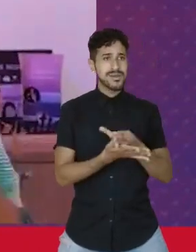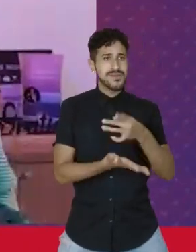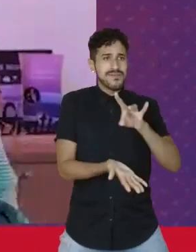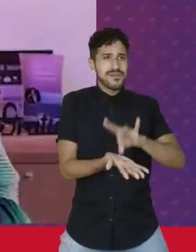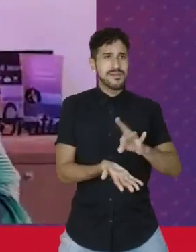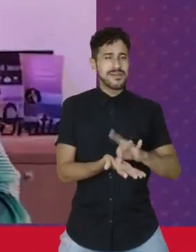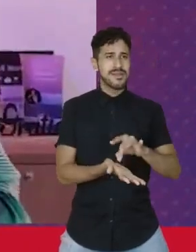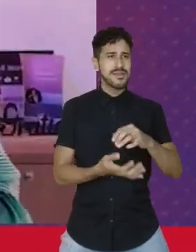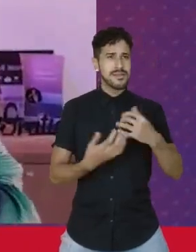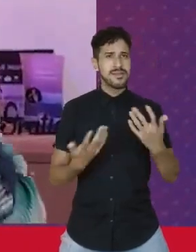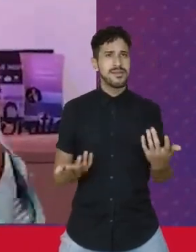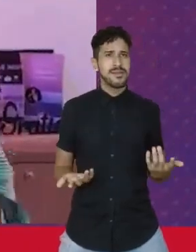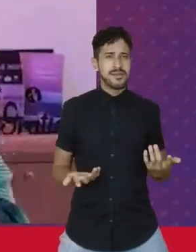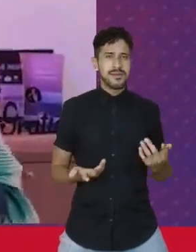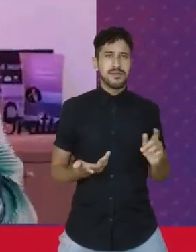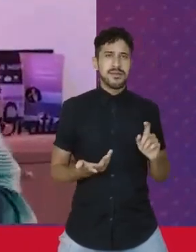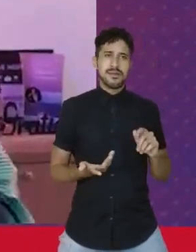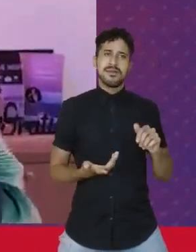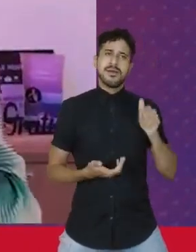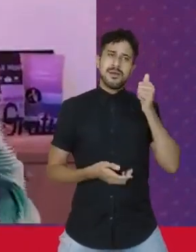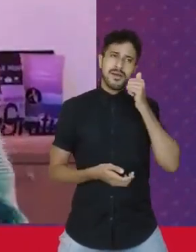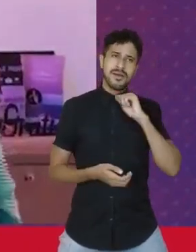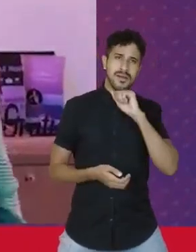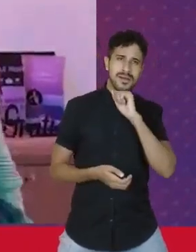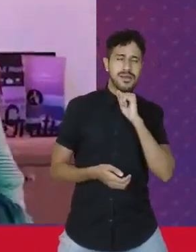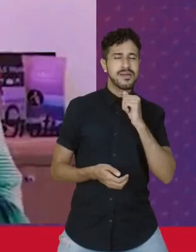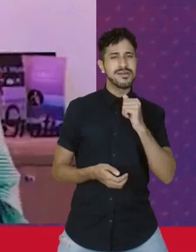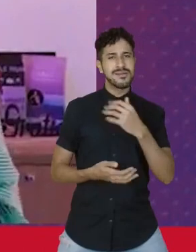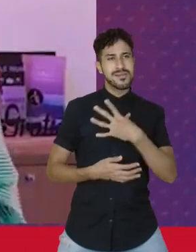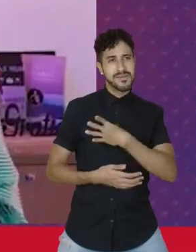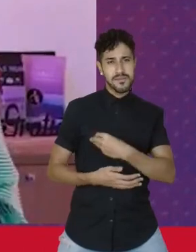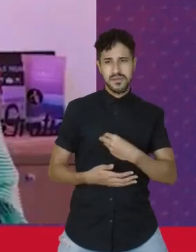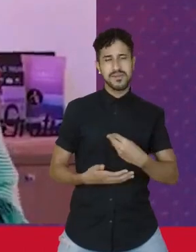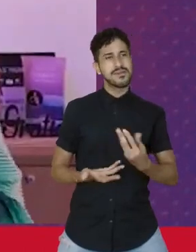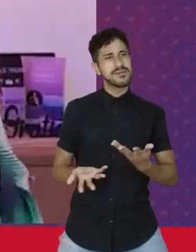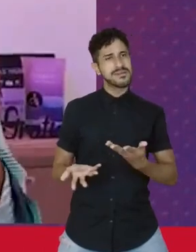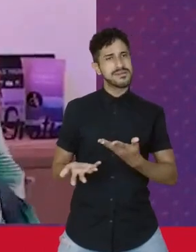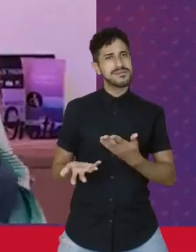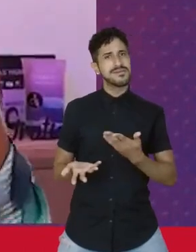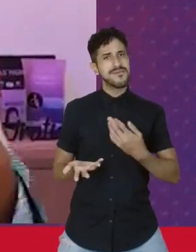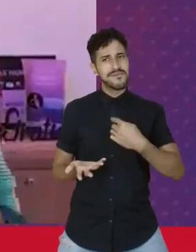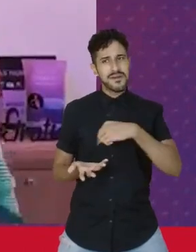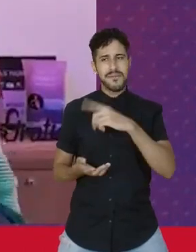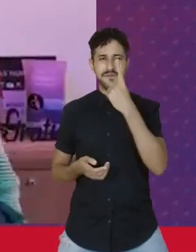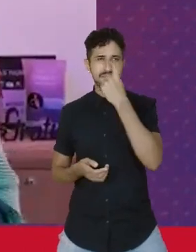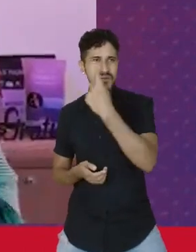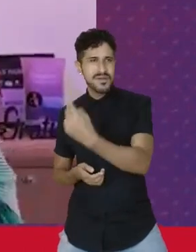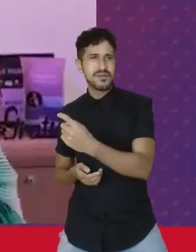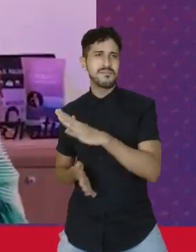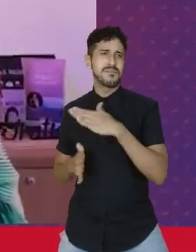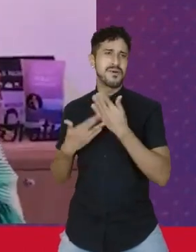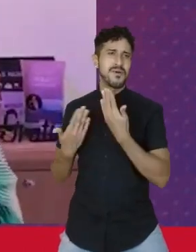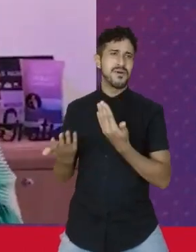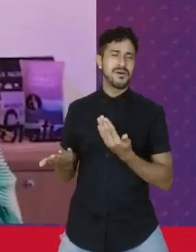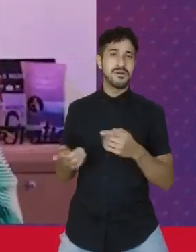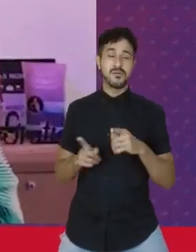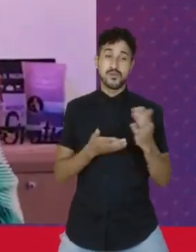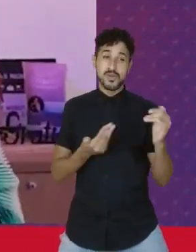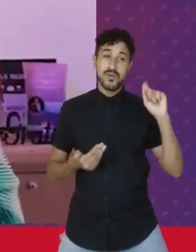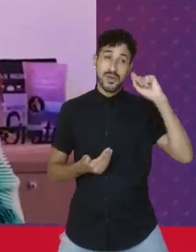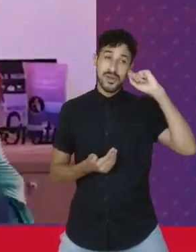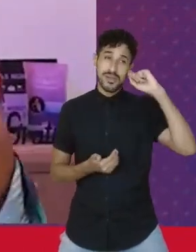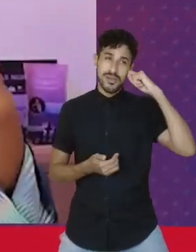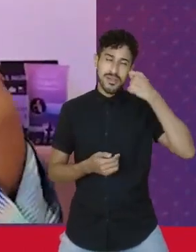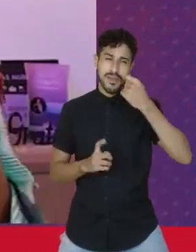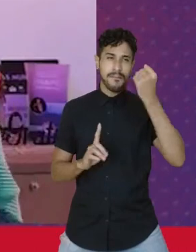dura realidade das mães que pedem seus filhos para a violência, da juventude negra que é morta nas